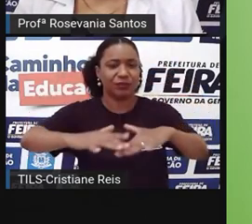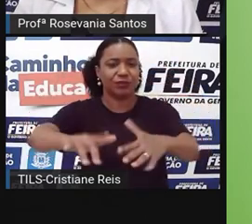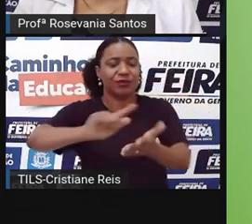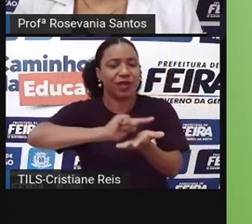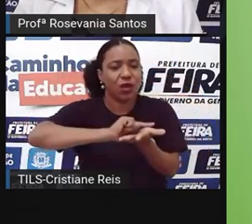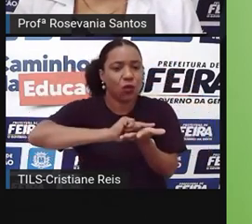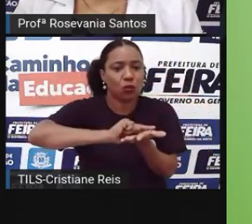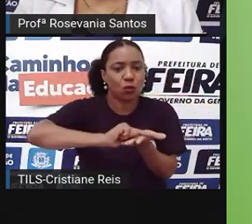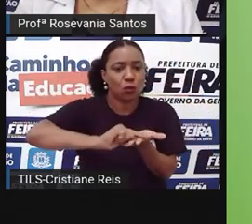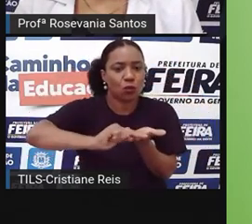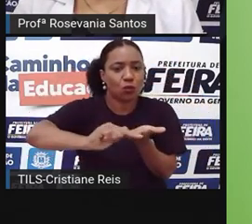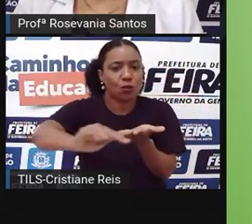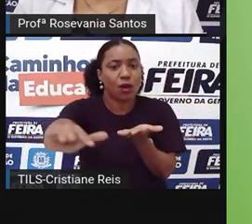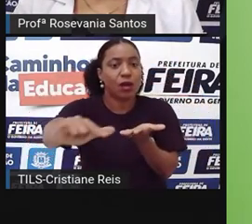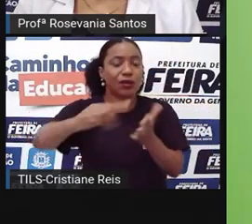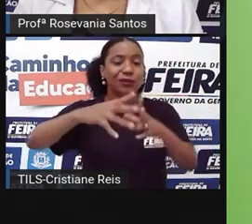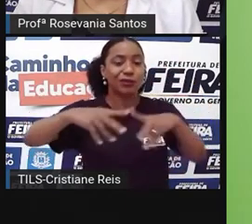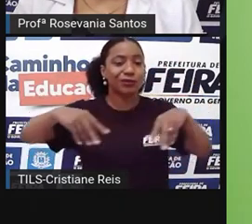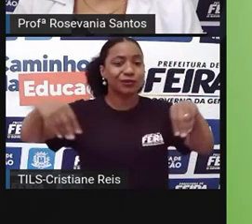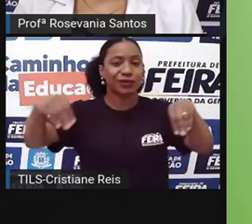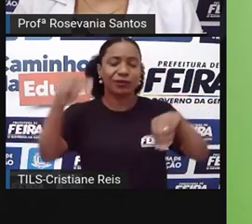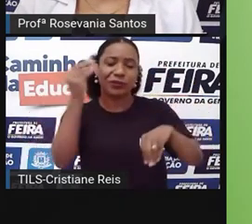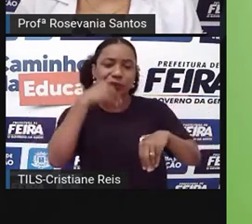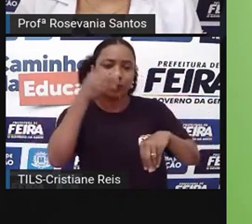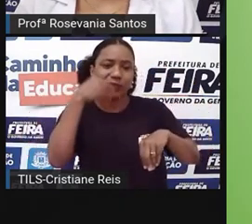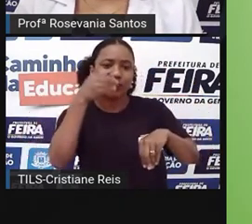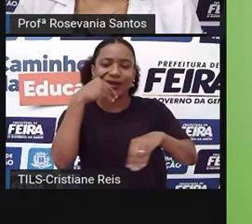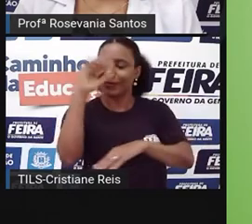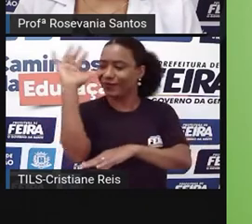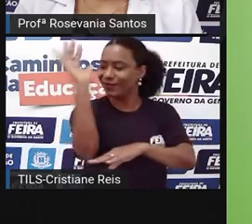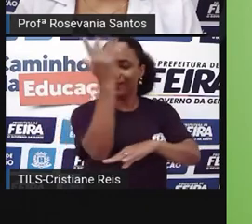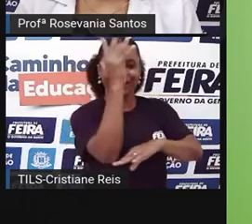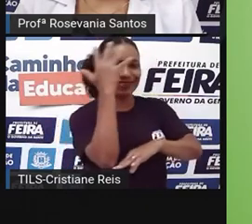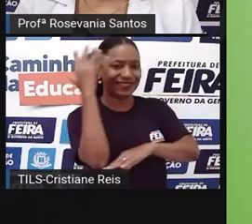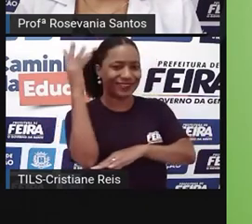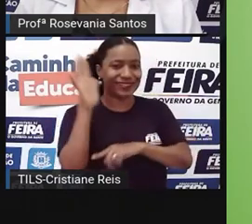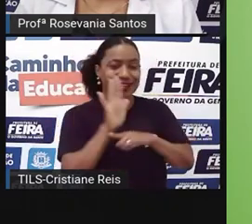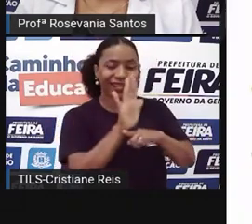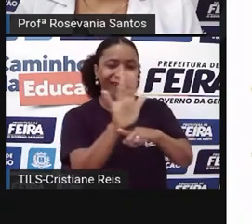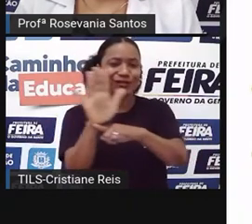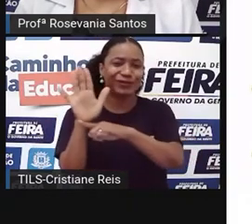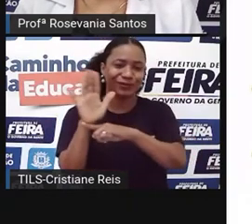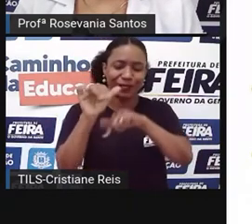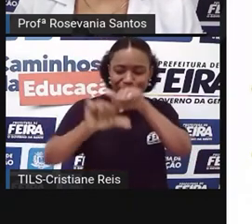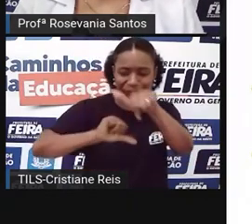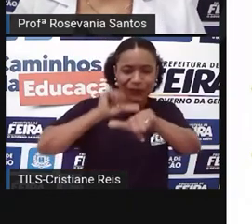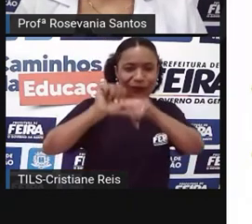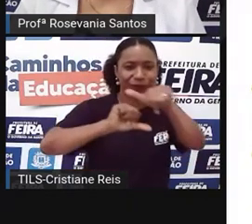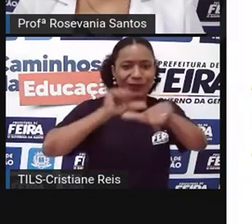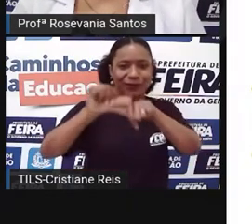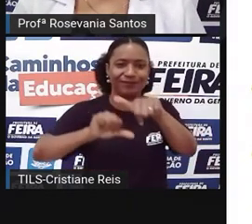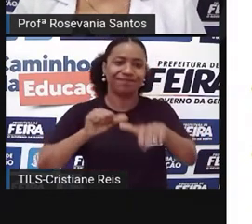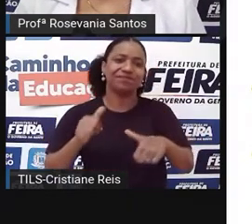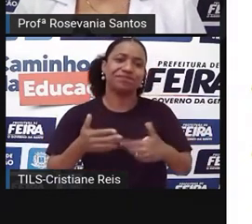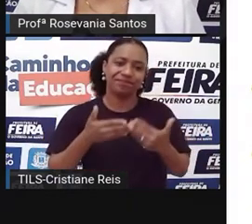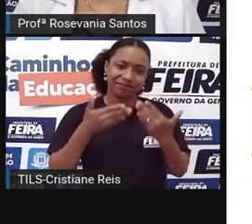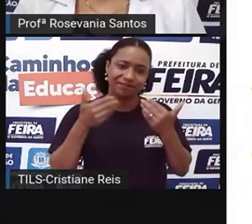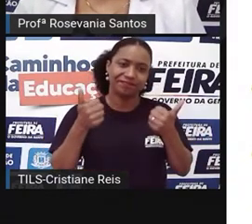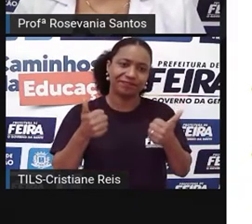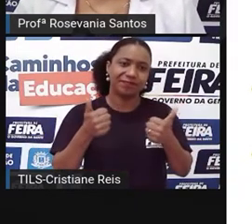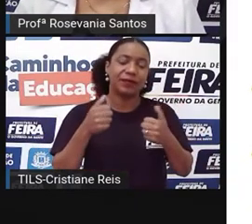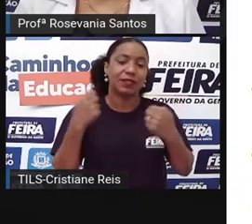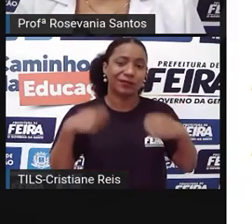tem um solo pobre. A floresta é que mantém isso funcionando aí, então, esse desmatamento, ele precisa ser, embora se